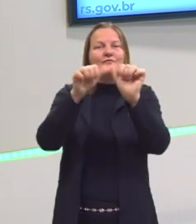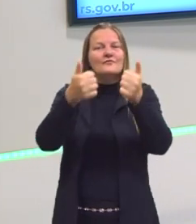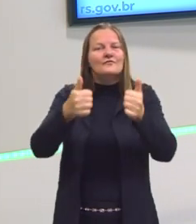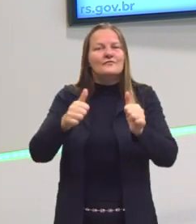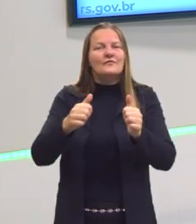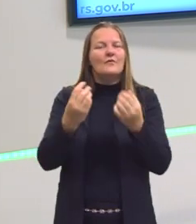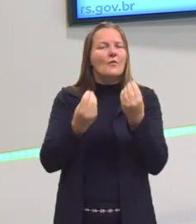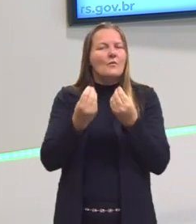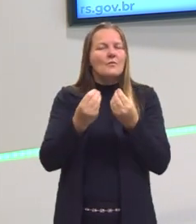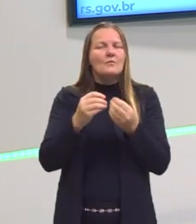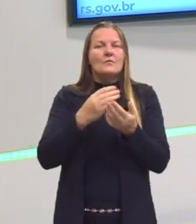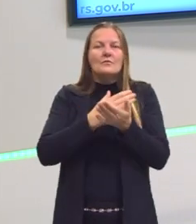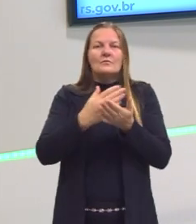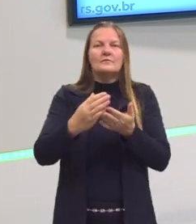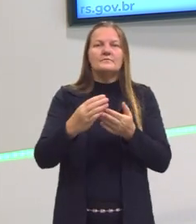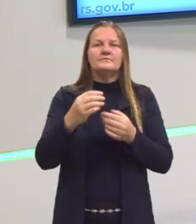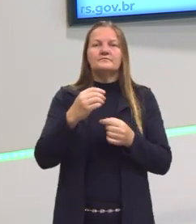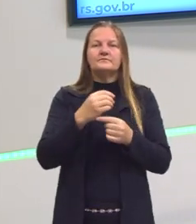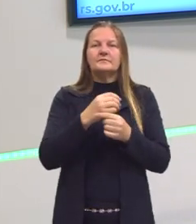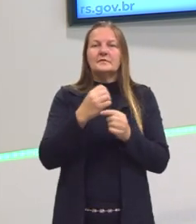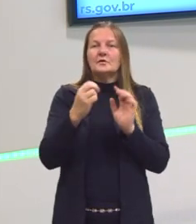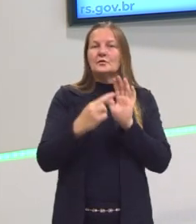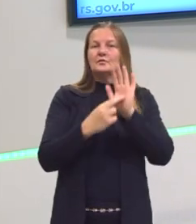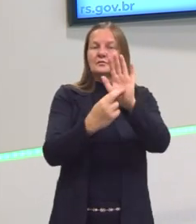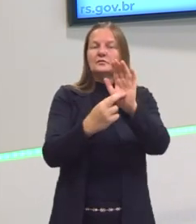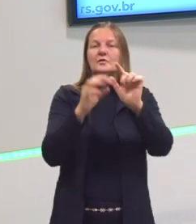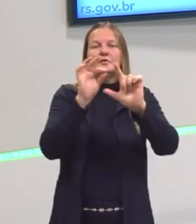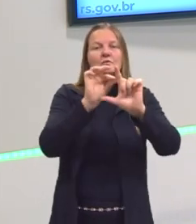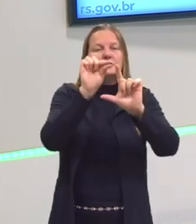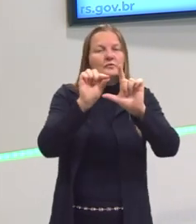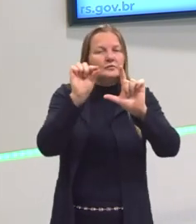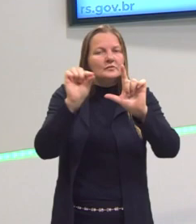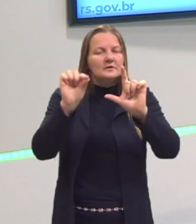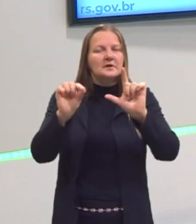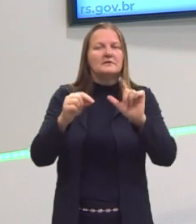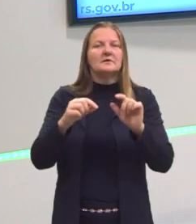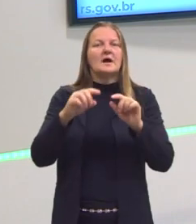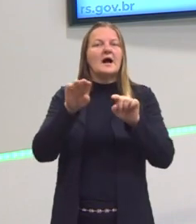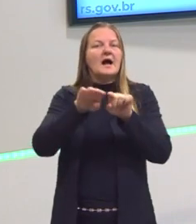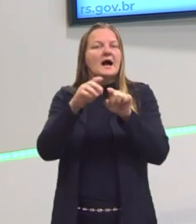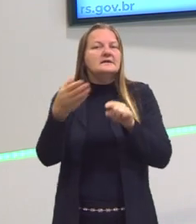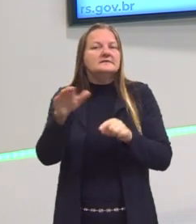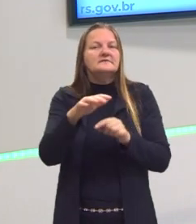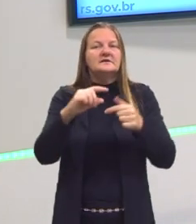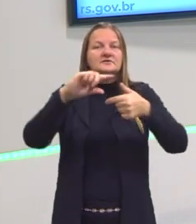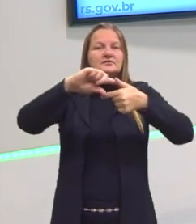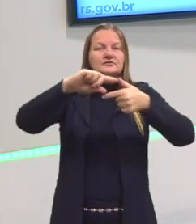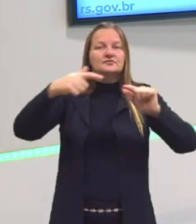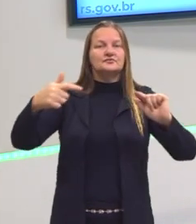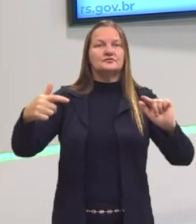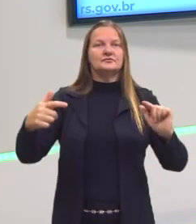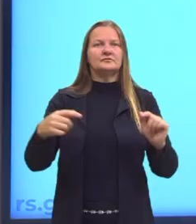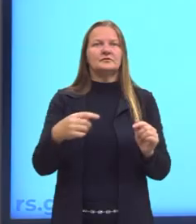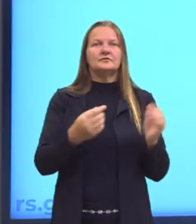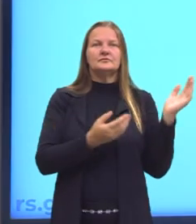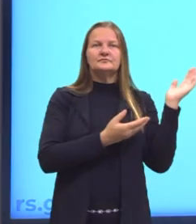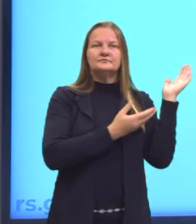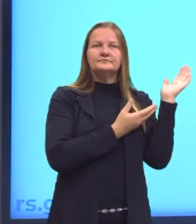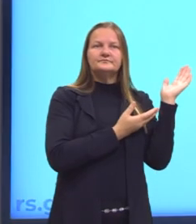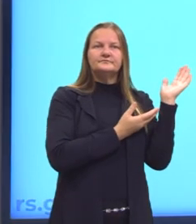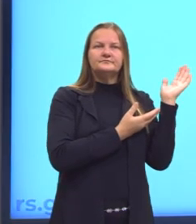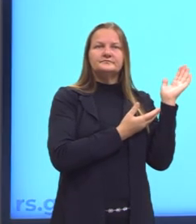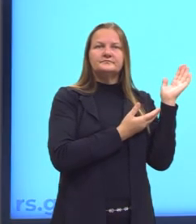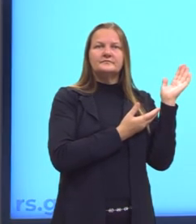é a partir de uma representação gráfica ou uma representação geométrica. Então aqui eu trouxe para vocês,